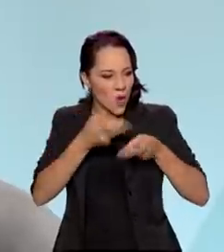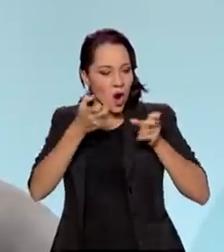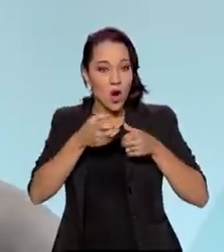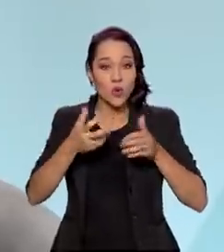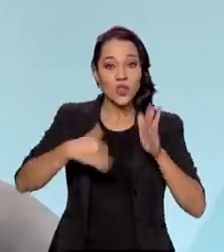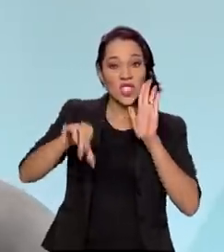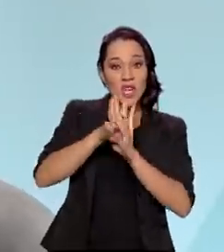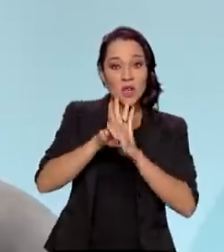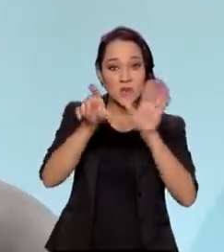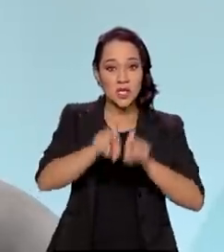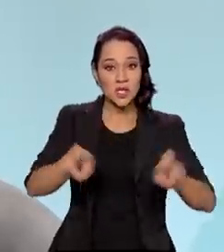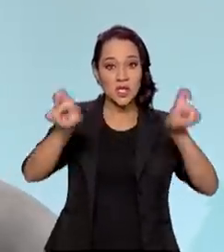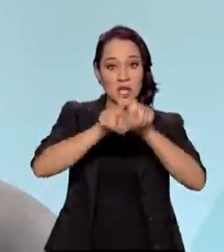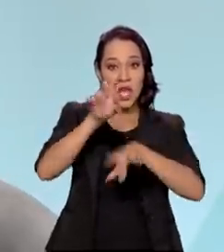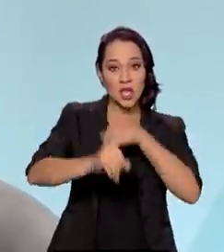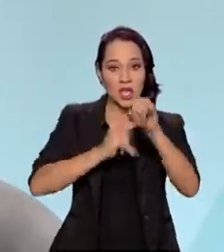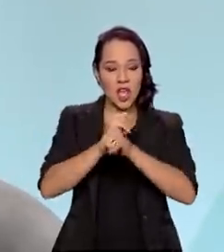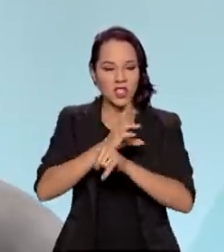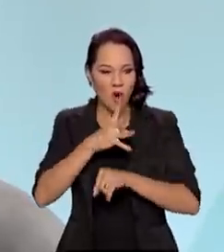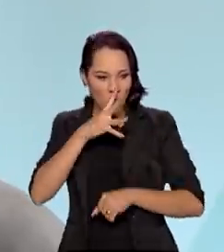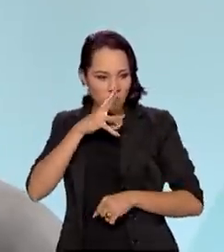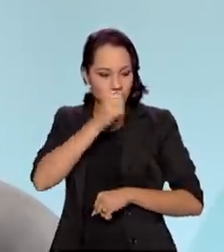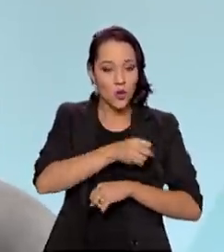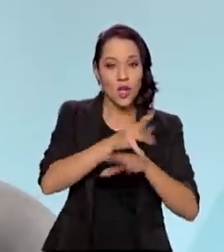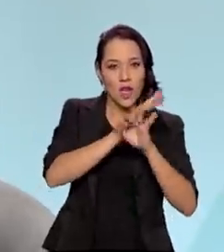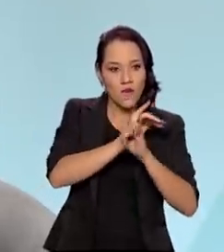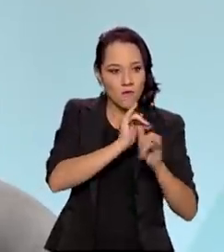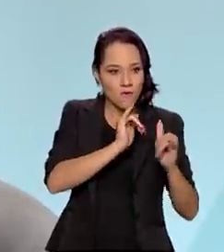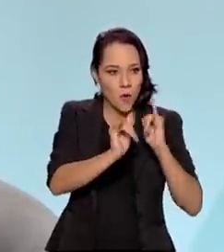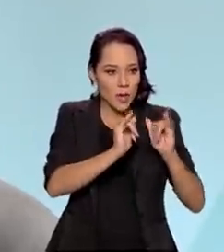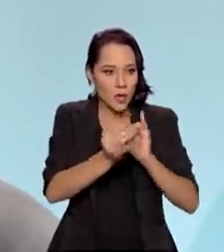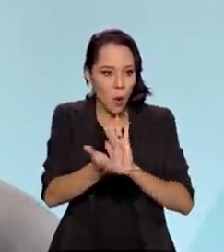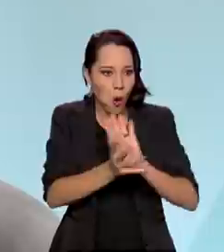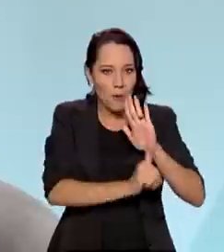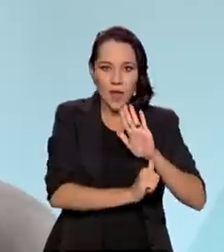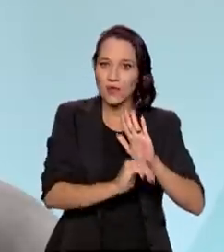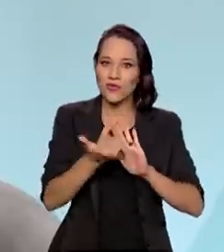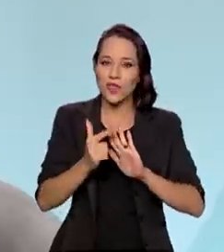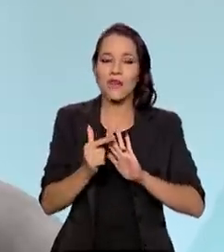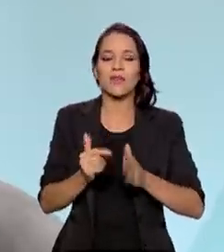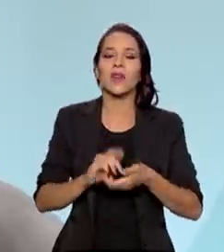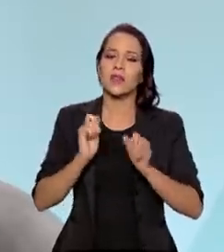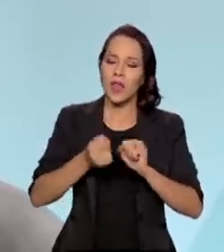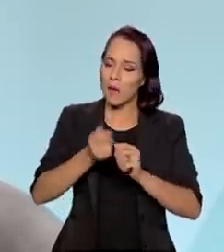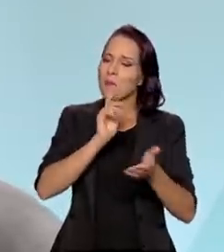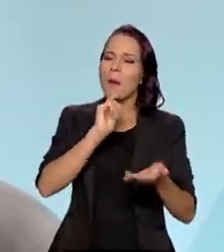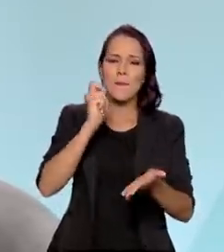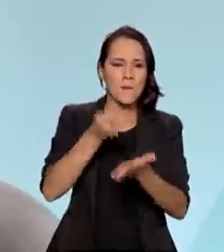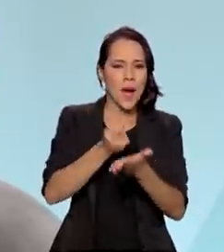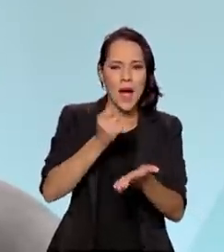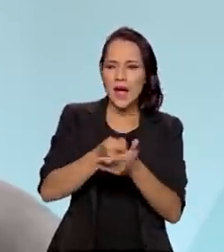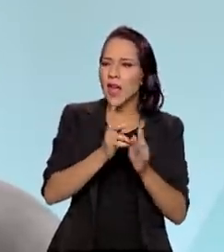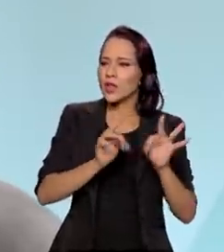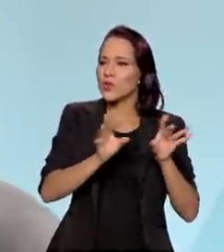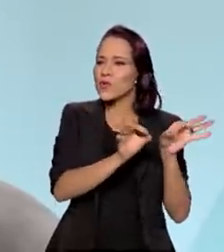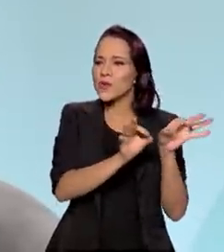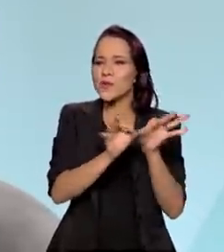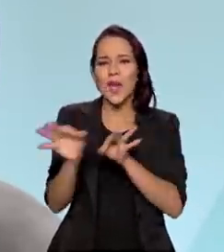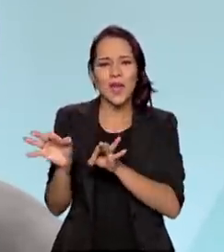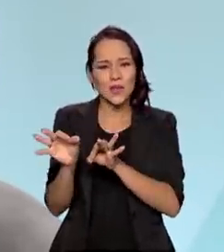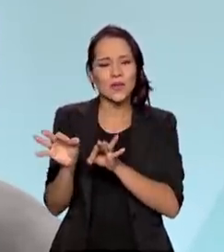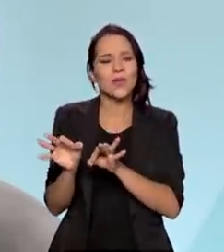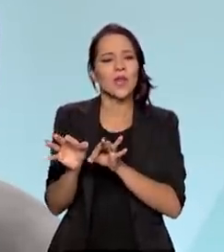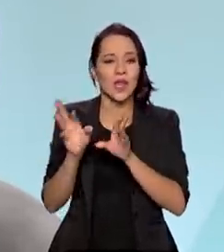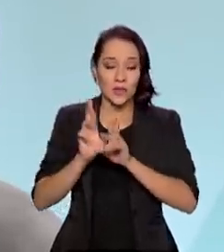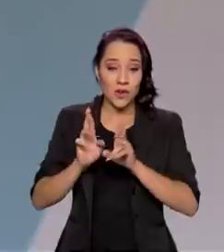cibernéticos, ou mesmo uma invasão de privacidade, pudesse comprometer esses pagamentos e alguém comandar de forma